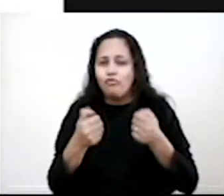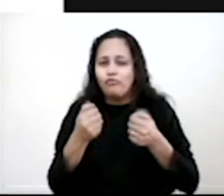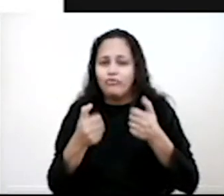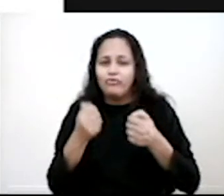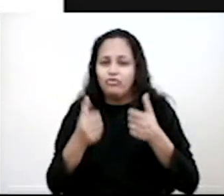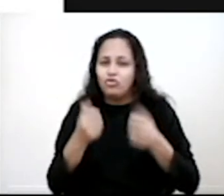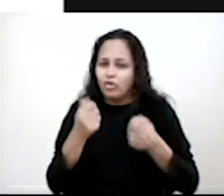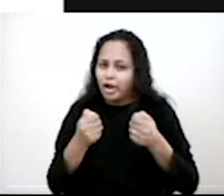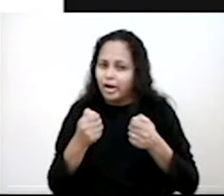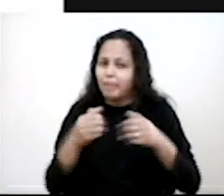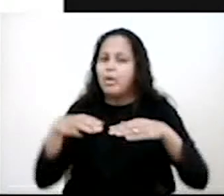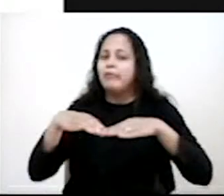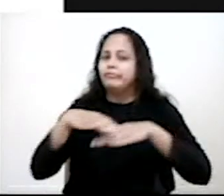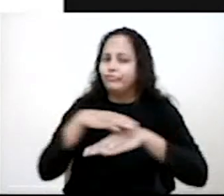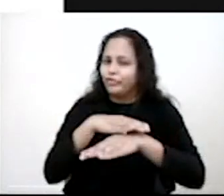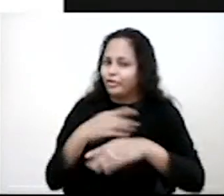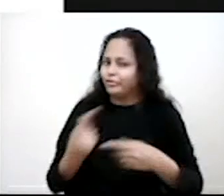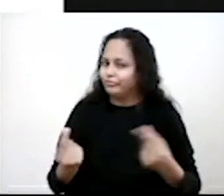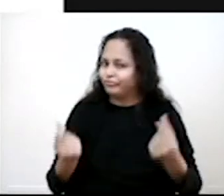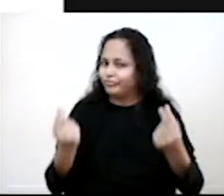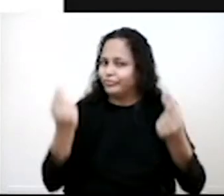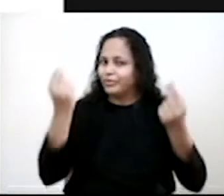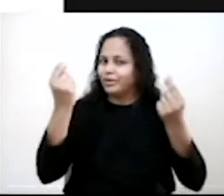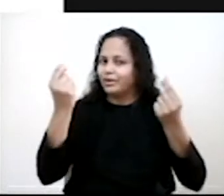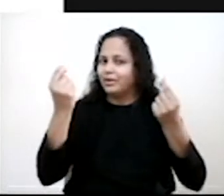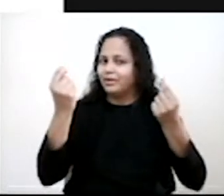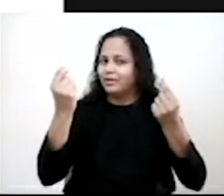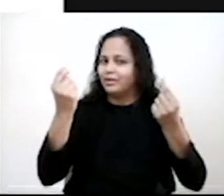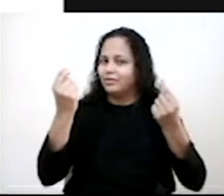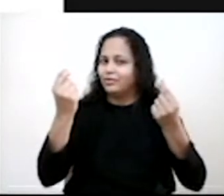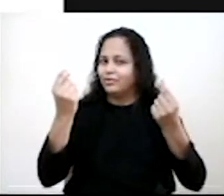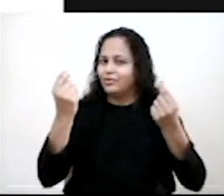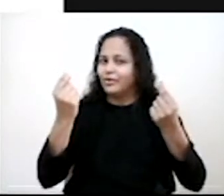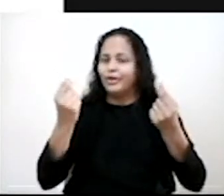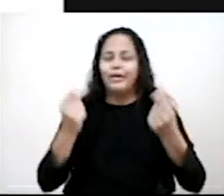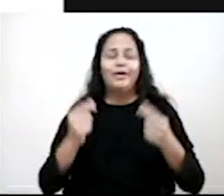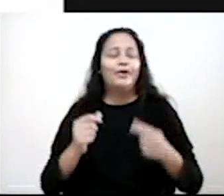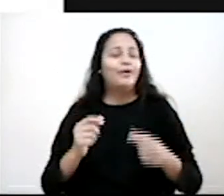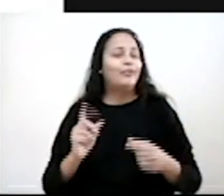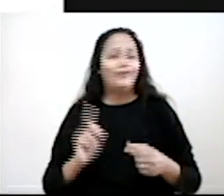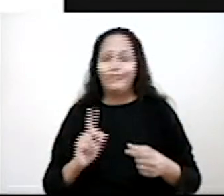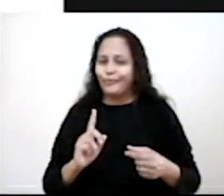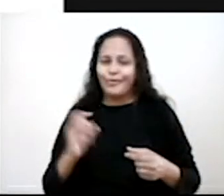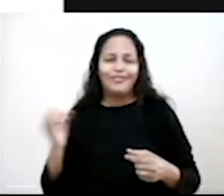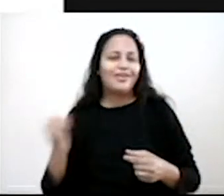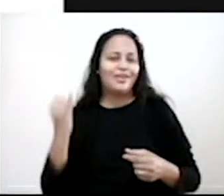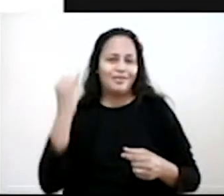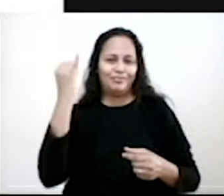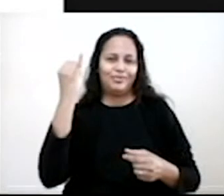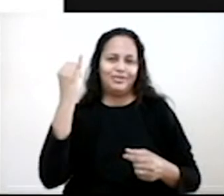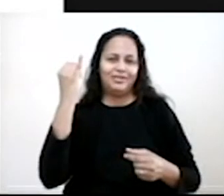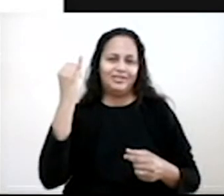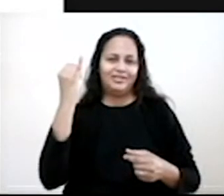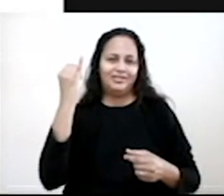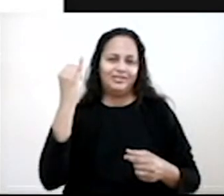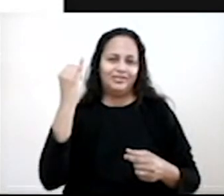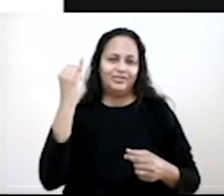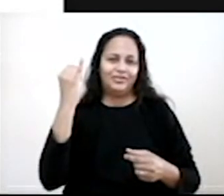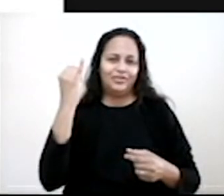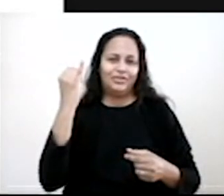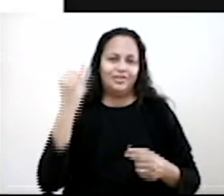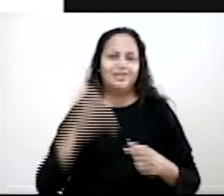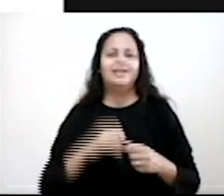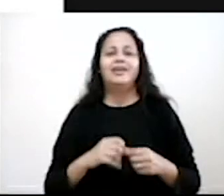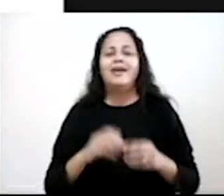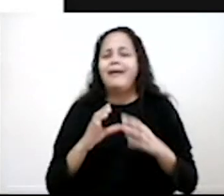videogame, para ter um tênis caro. Então, não é aquilo que é essencial, né? A pressão social para a aquisição